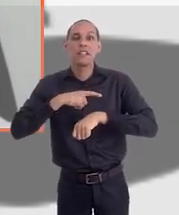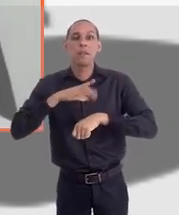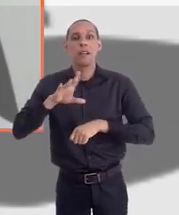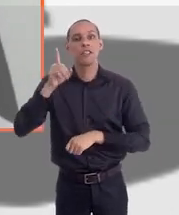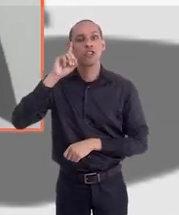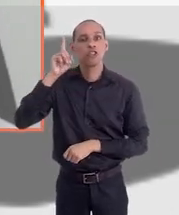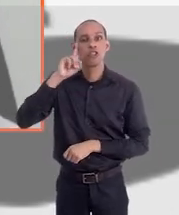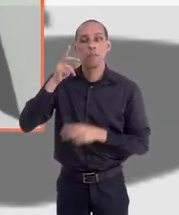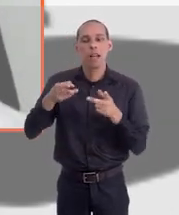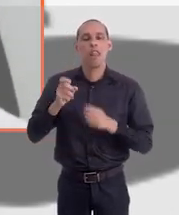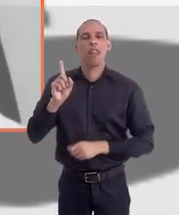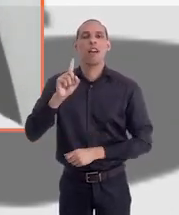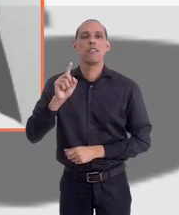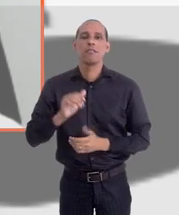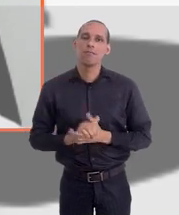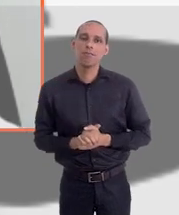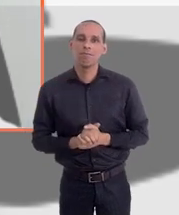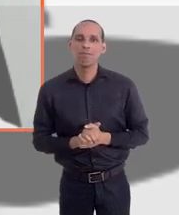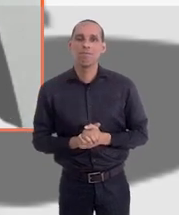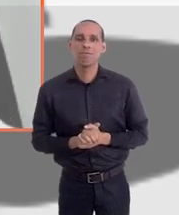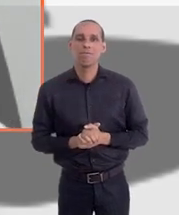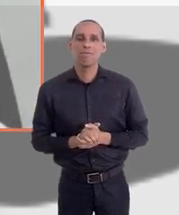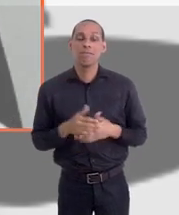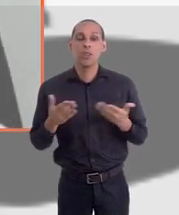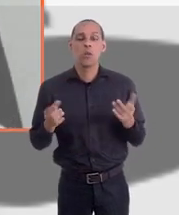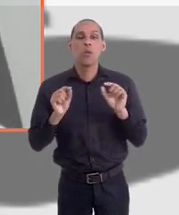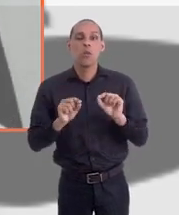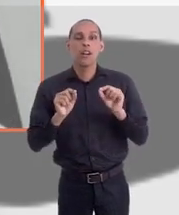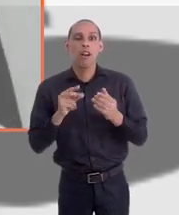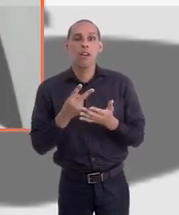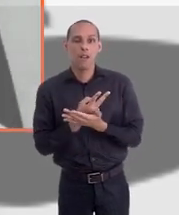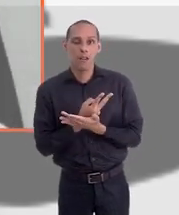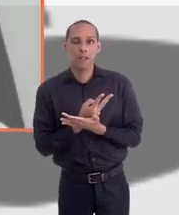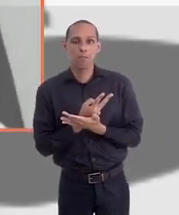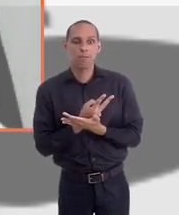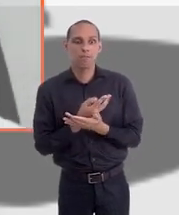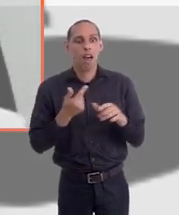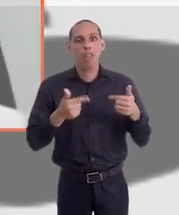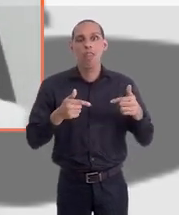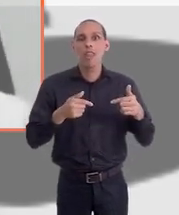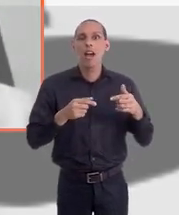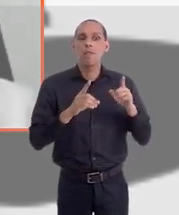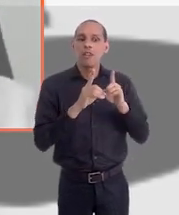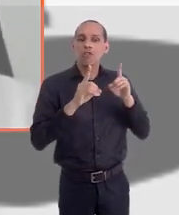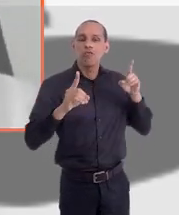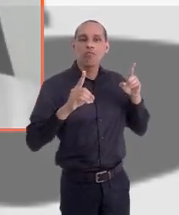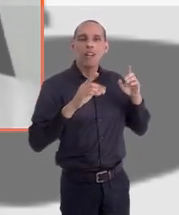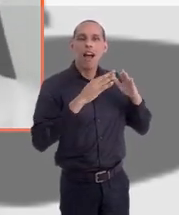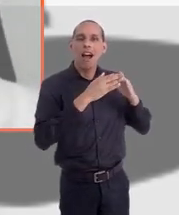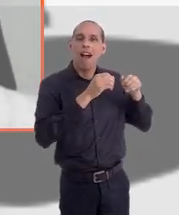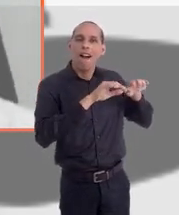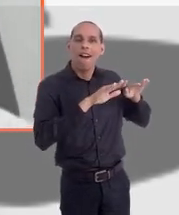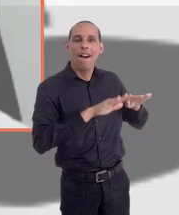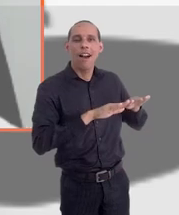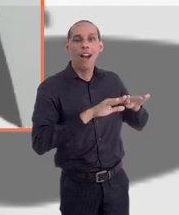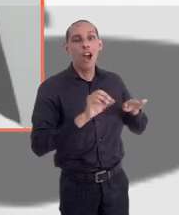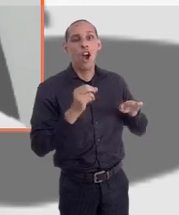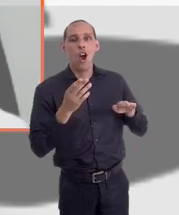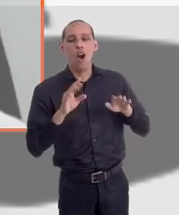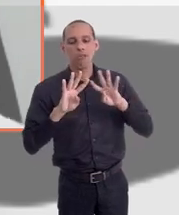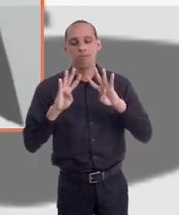vezes no dia a dia você não nota. Então, com essa história de muitas das vezes ter que fazer trabalho remoto, né, com a história do lockdown,